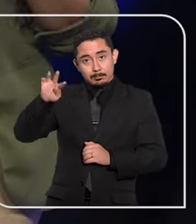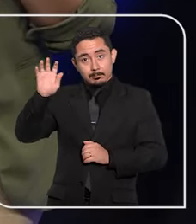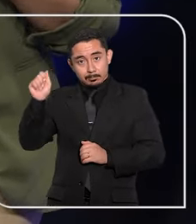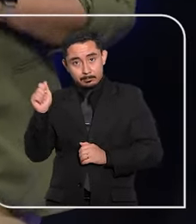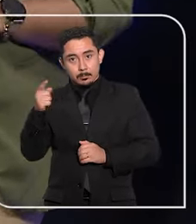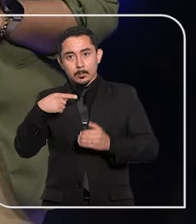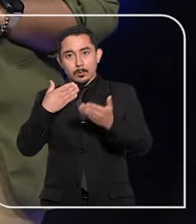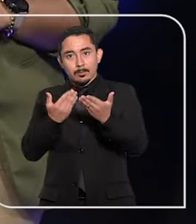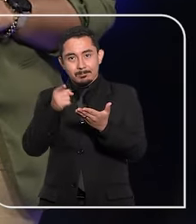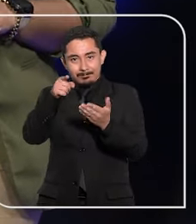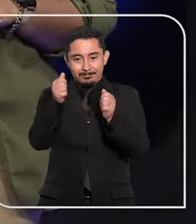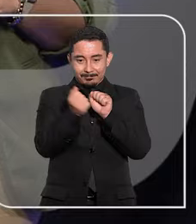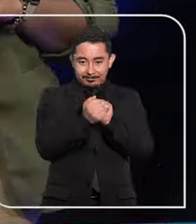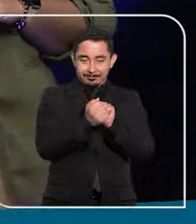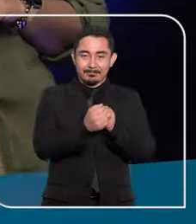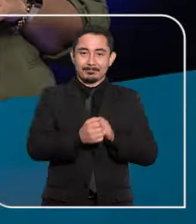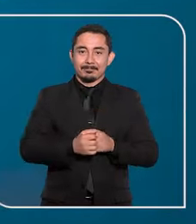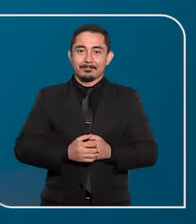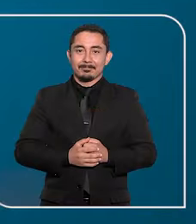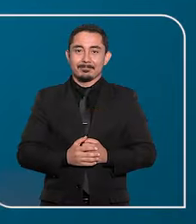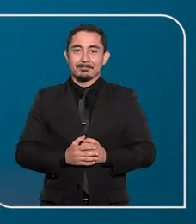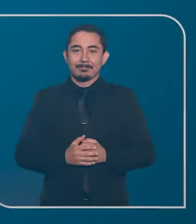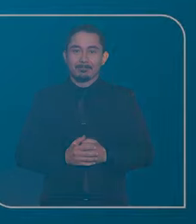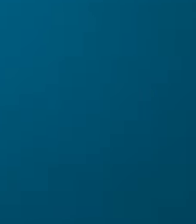Peçanha e te convido a ficar comigo.